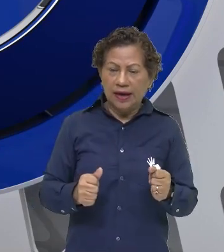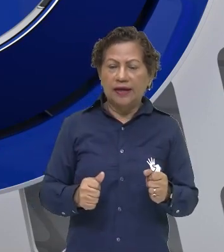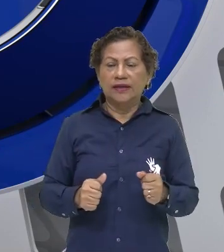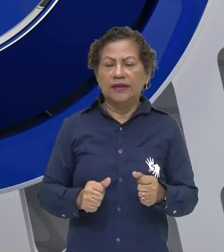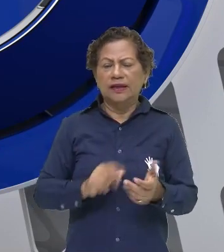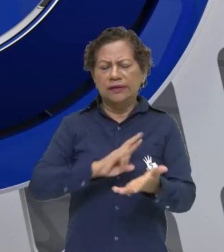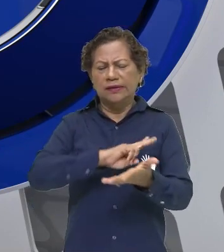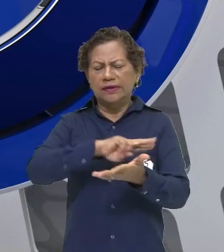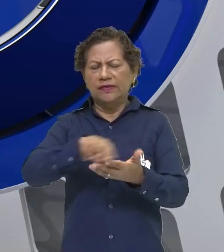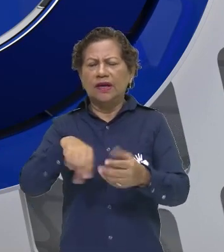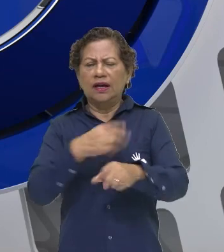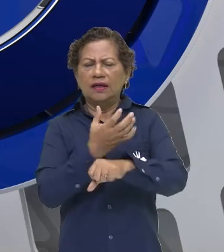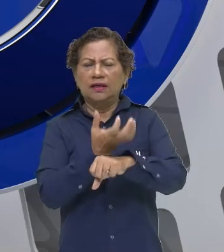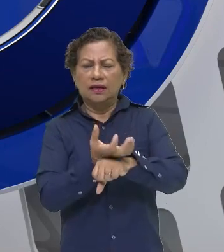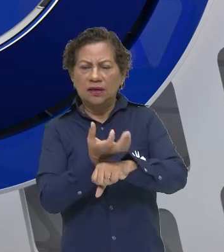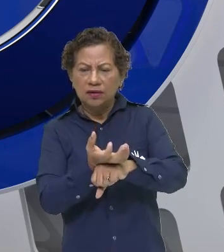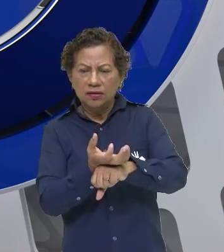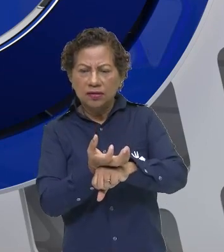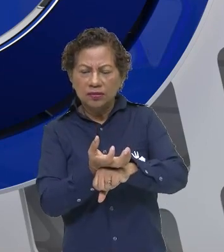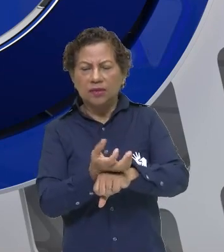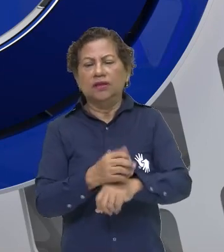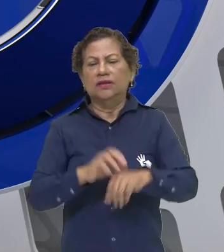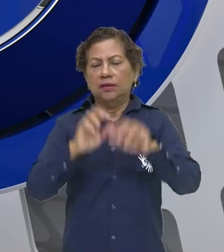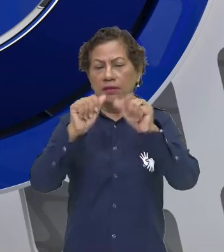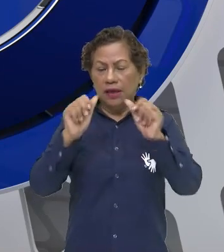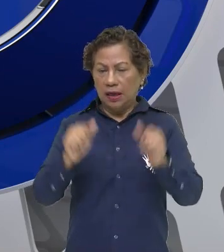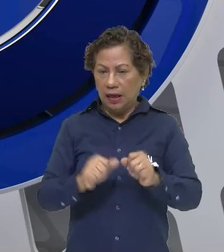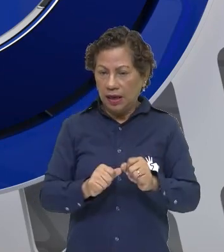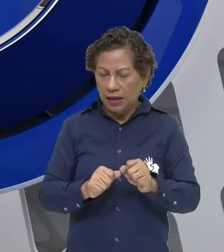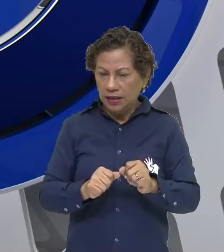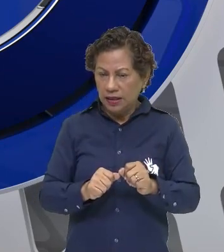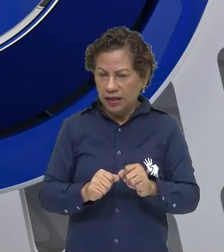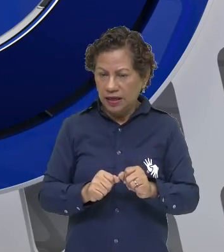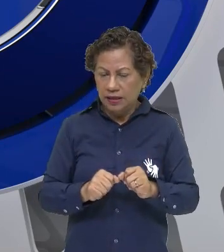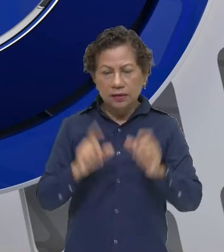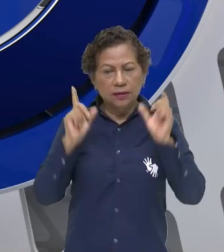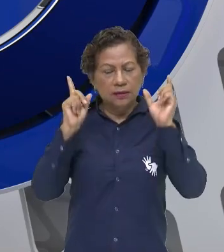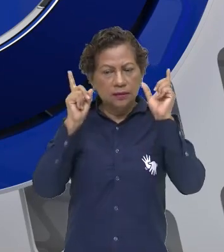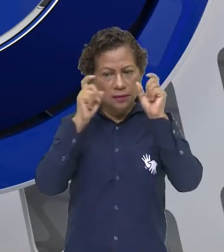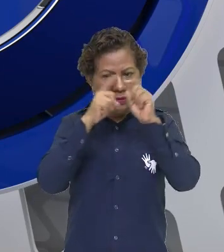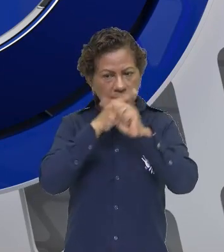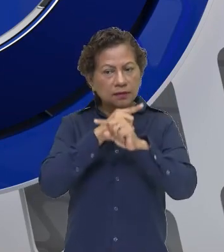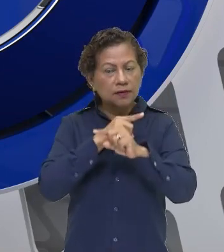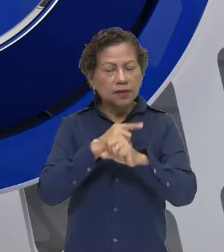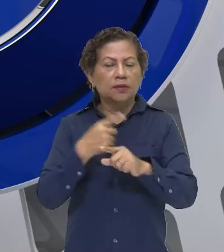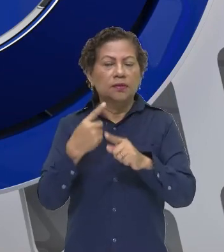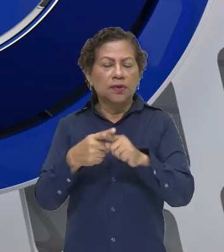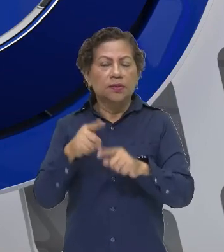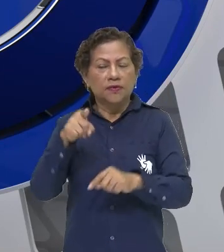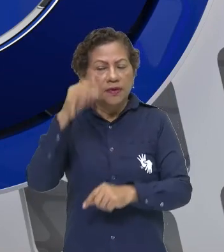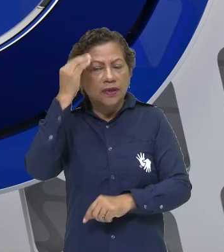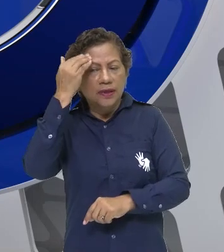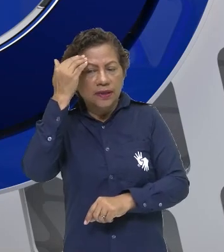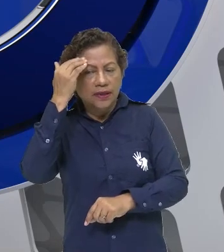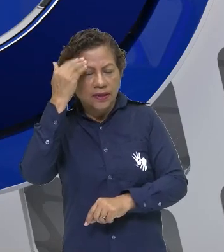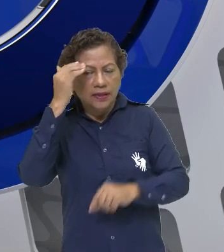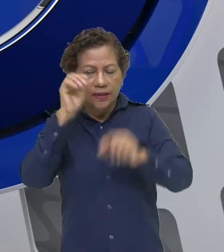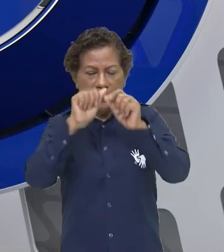vários componentes. Por isso que eu digo a arte, ela não é fácil não, a arte é difícil, porque para você entender a